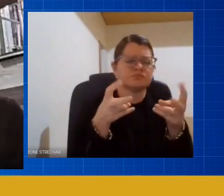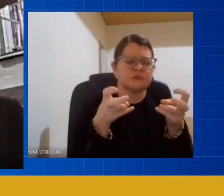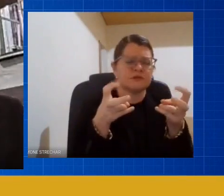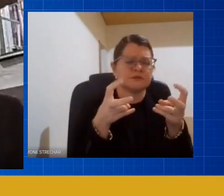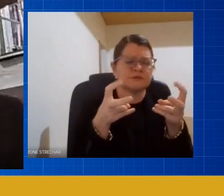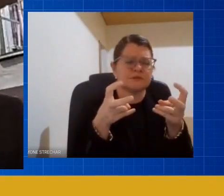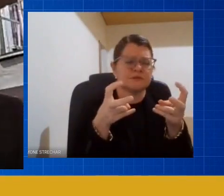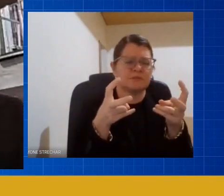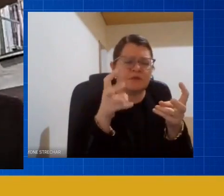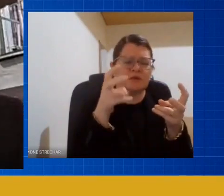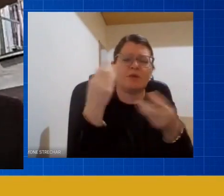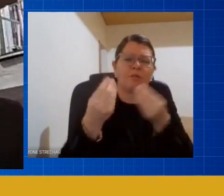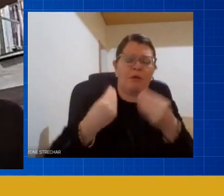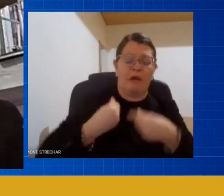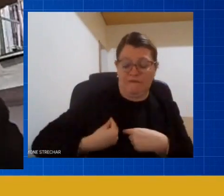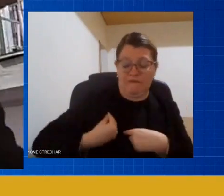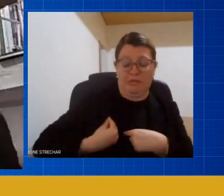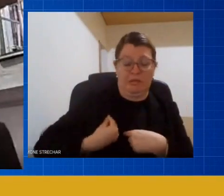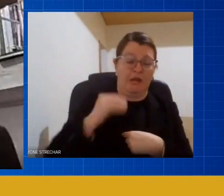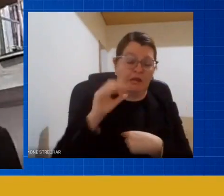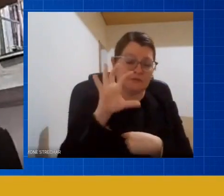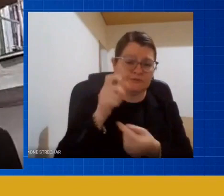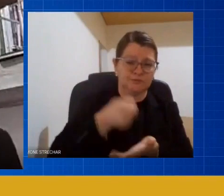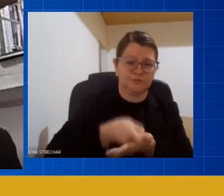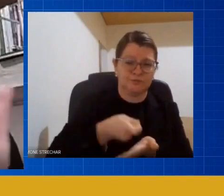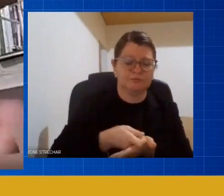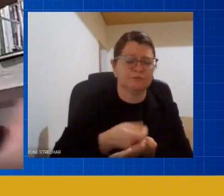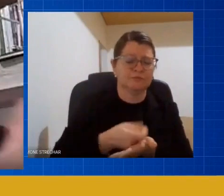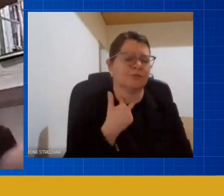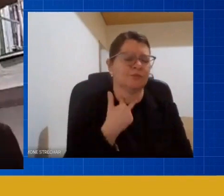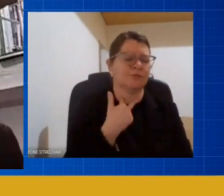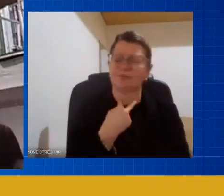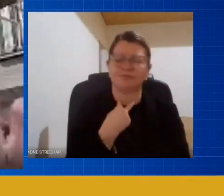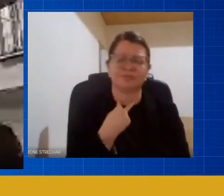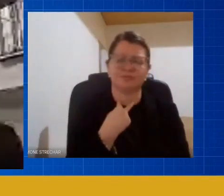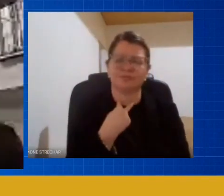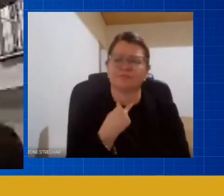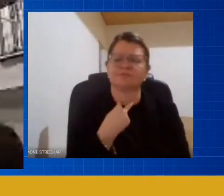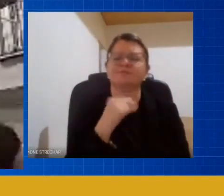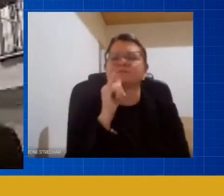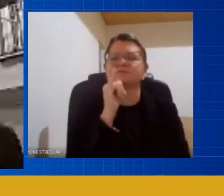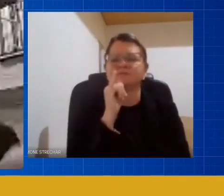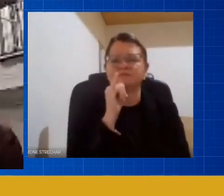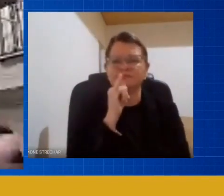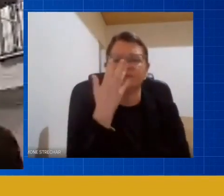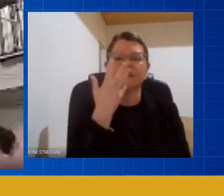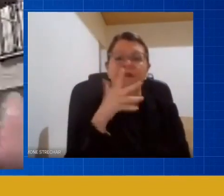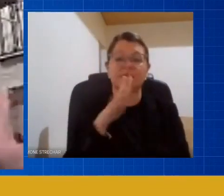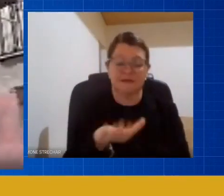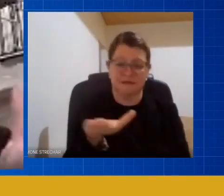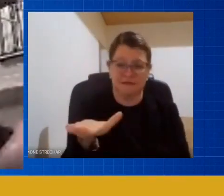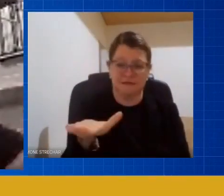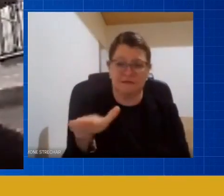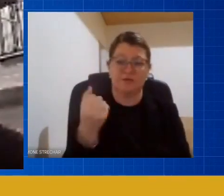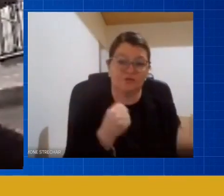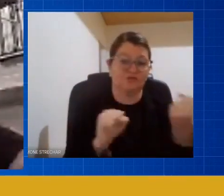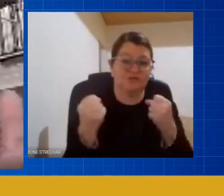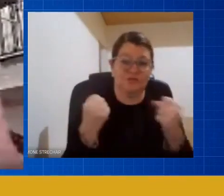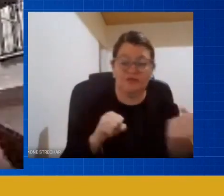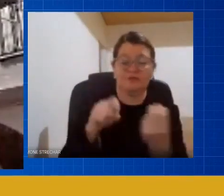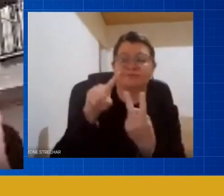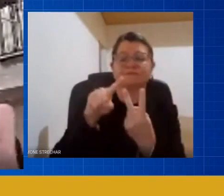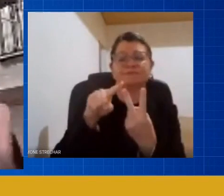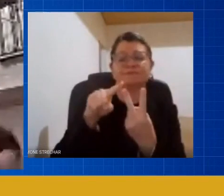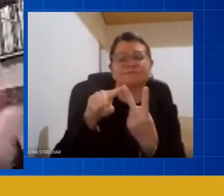tem então assim vou citar um exemplo eu tenho uma criança agitada e uma criança mais